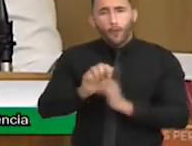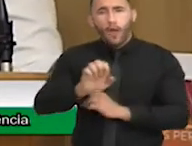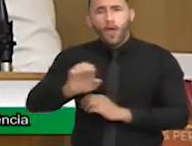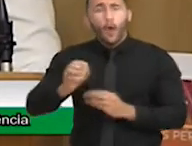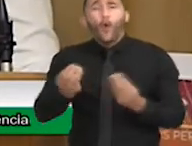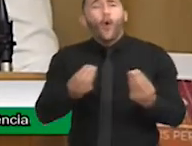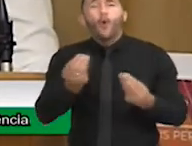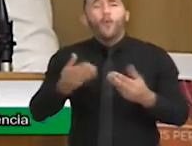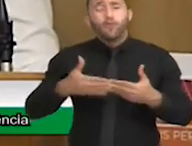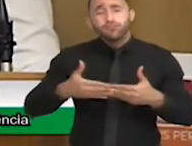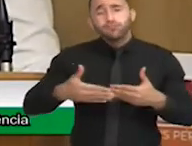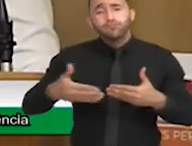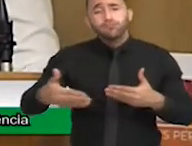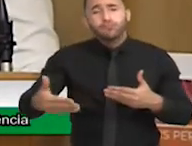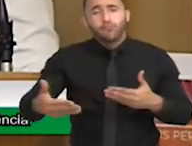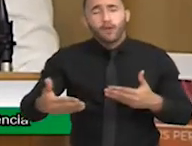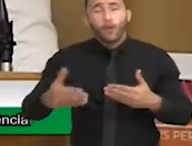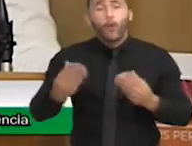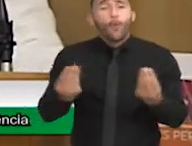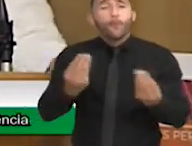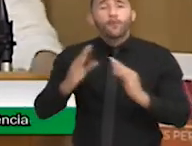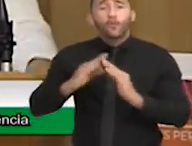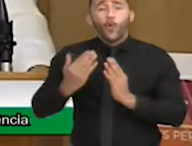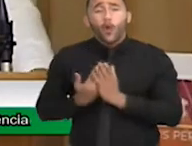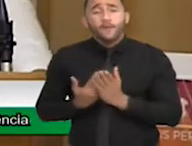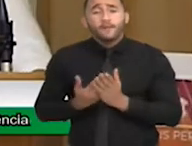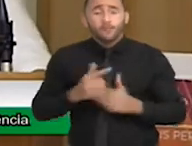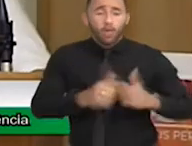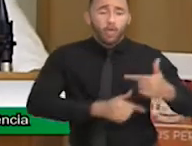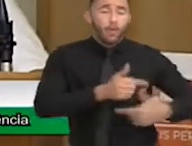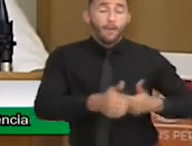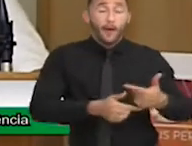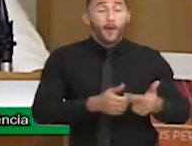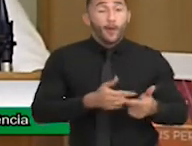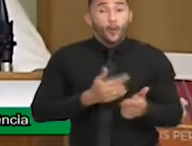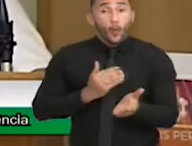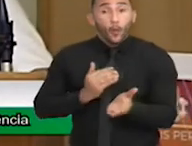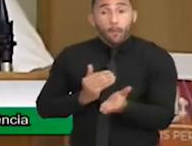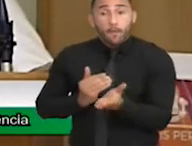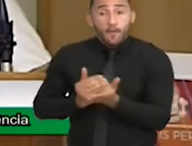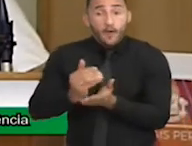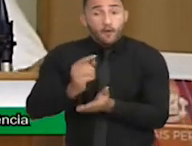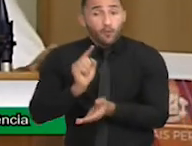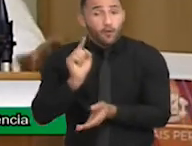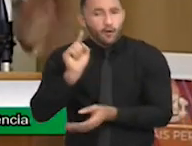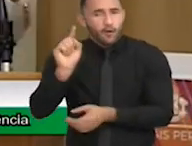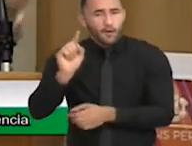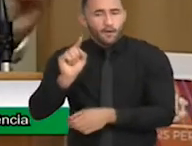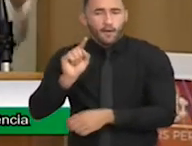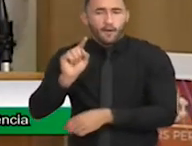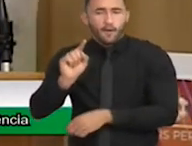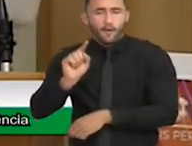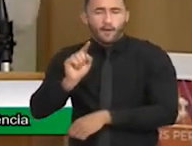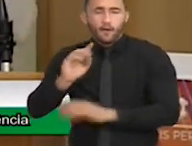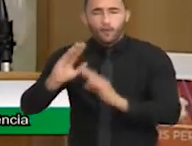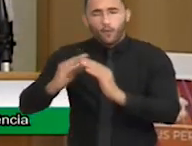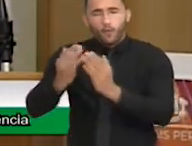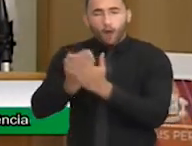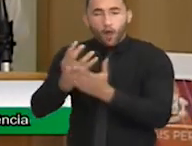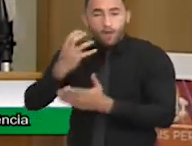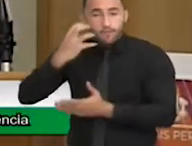Como é que as escolas funcionam? A gente identifica, logo no início, lá na educação infantil, que aquela criança